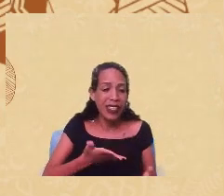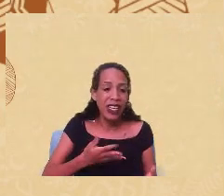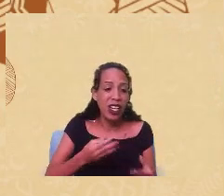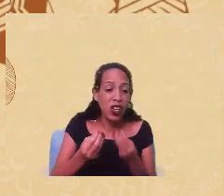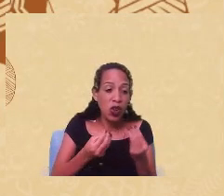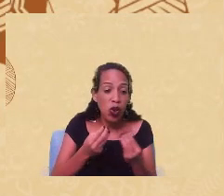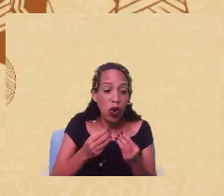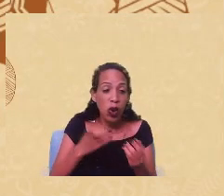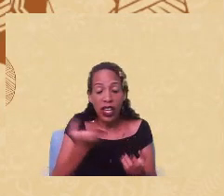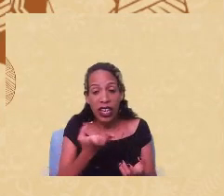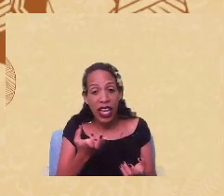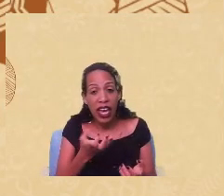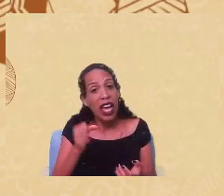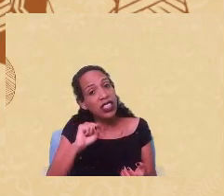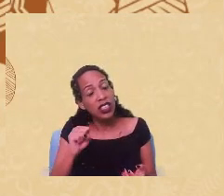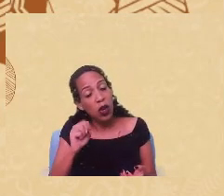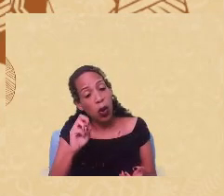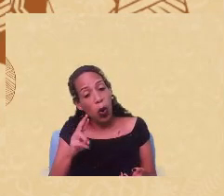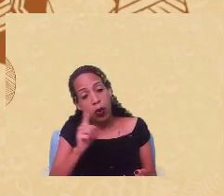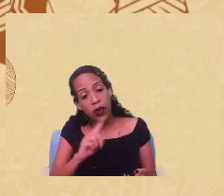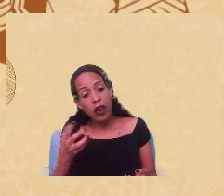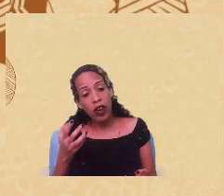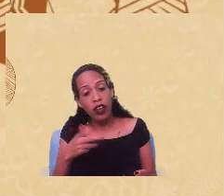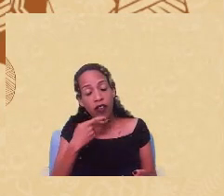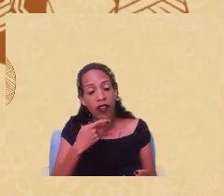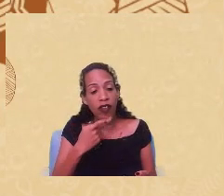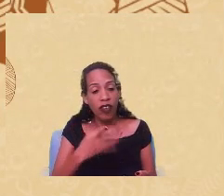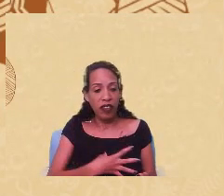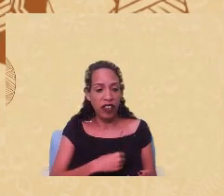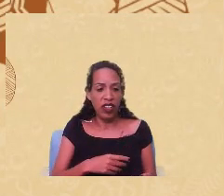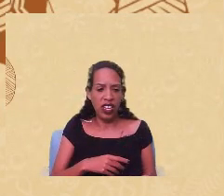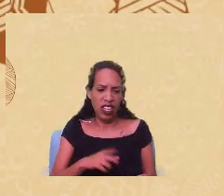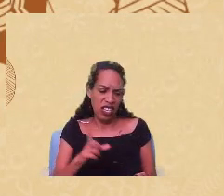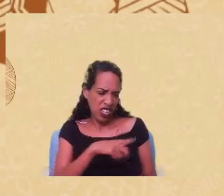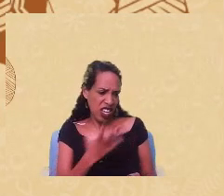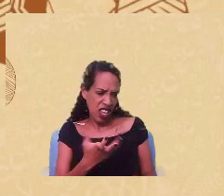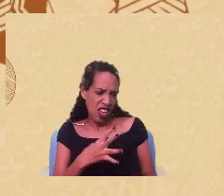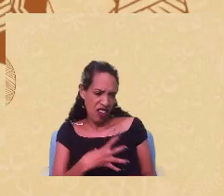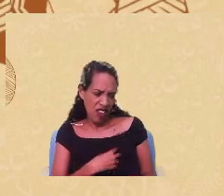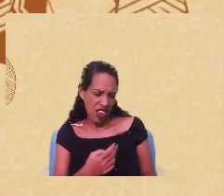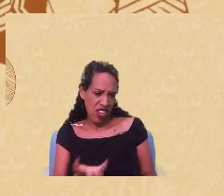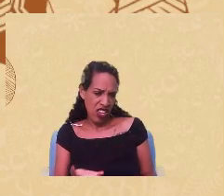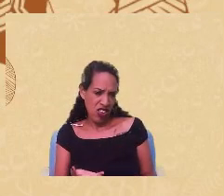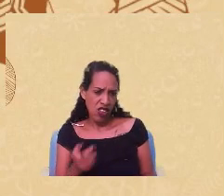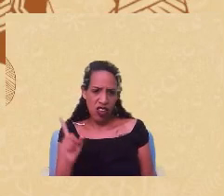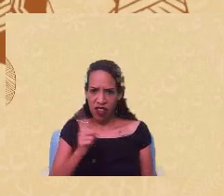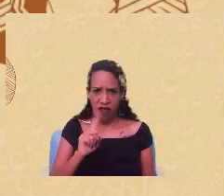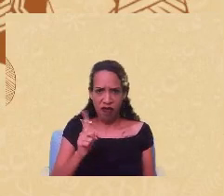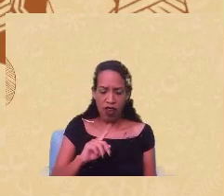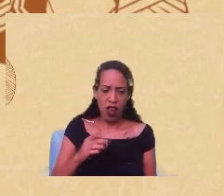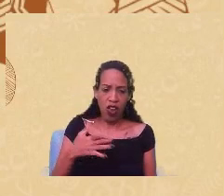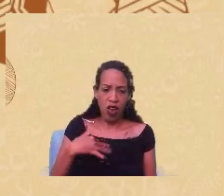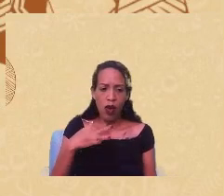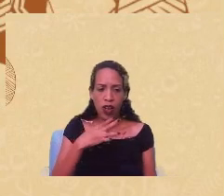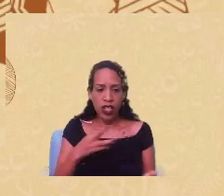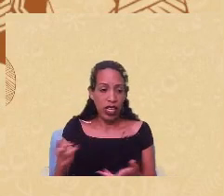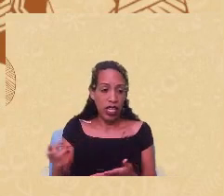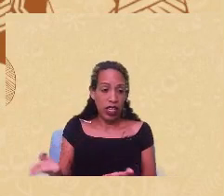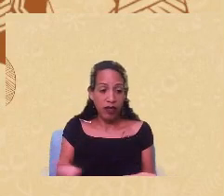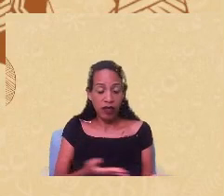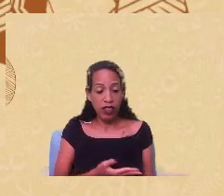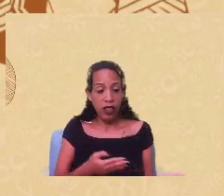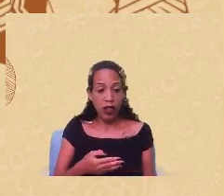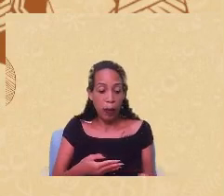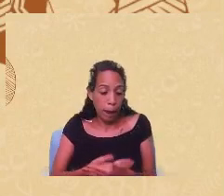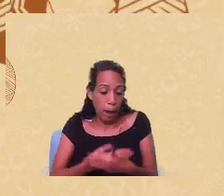se queremos ou não ter filhos. Quando é que alguém diz para uma mulher será que você quer ter filho? Não, a gente recebe uma boneca com uma criança